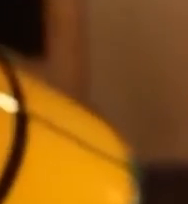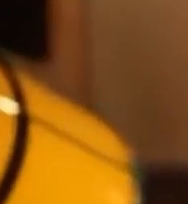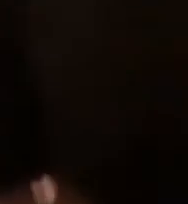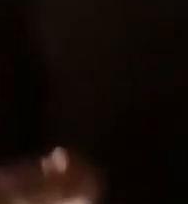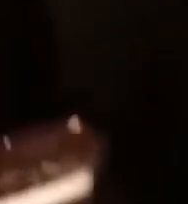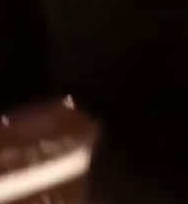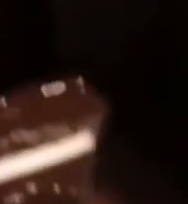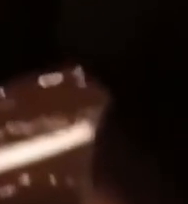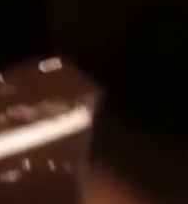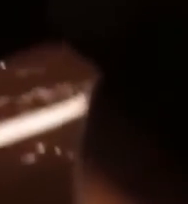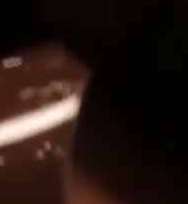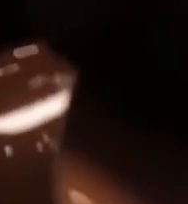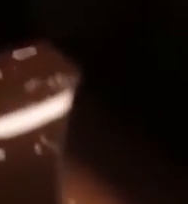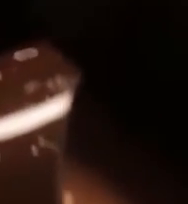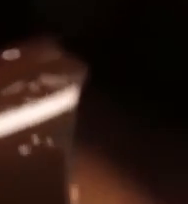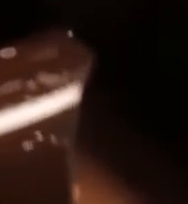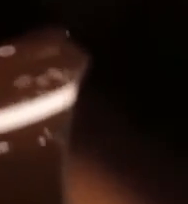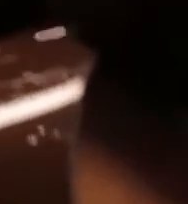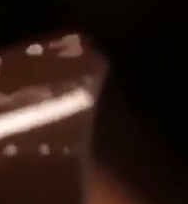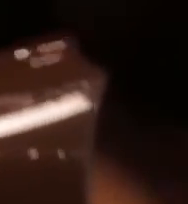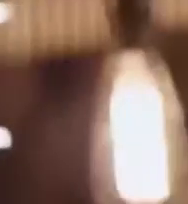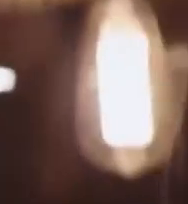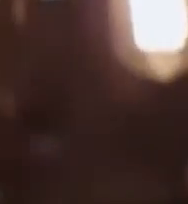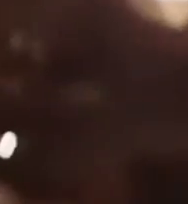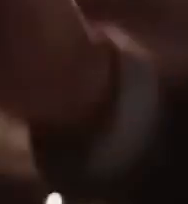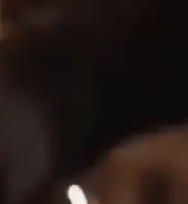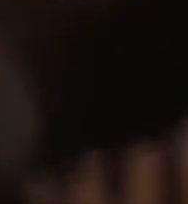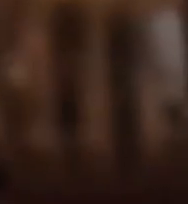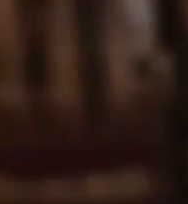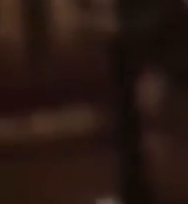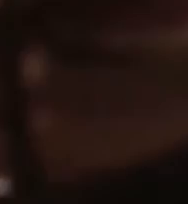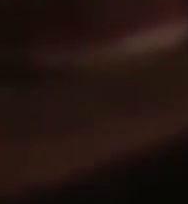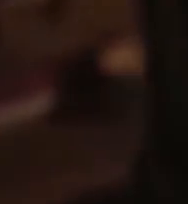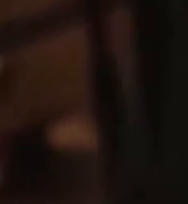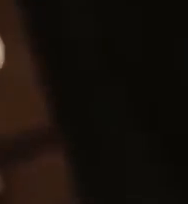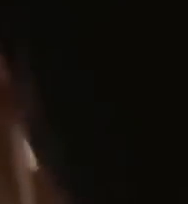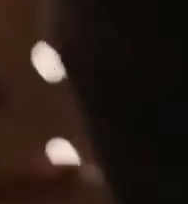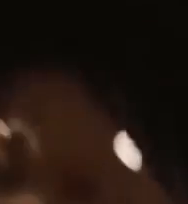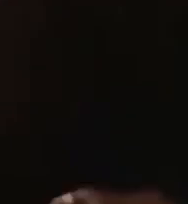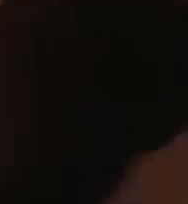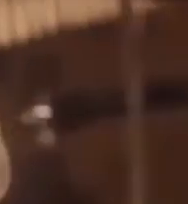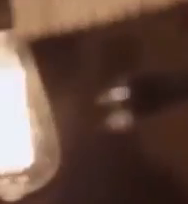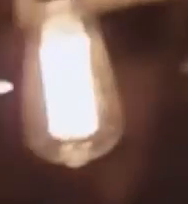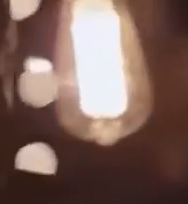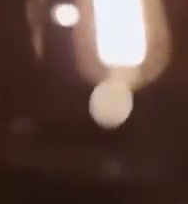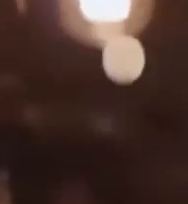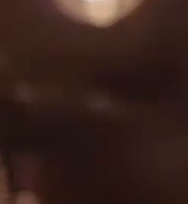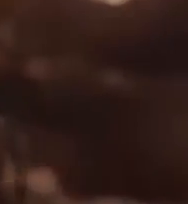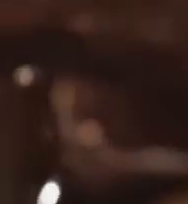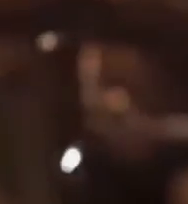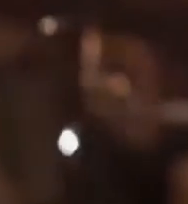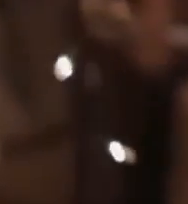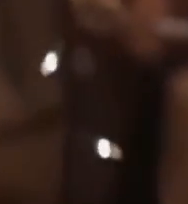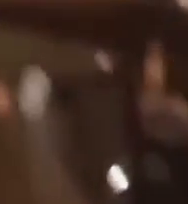along if you know what happiness is to you Clap